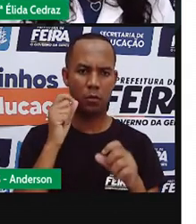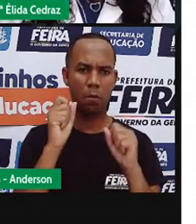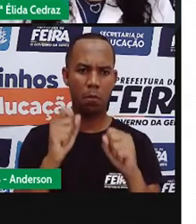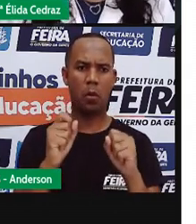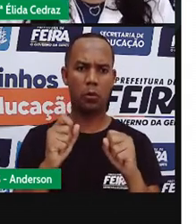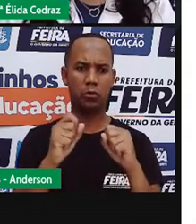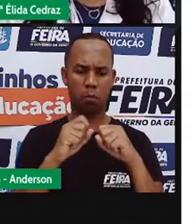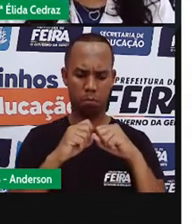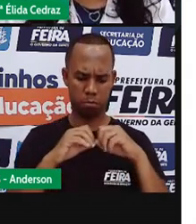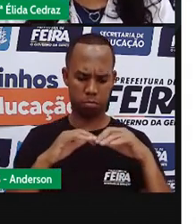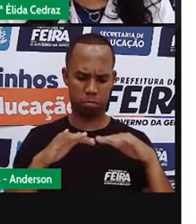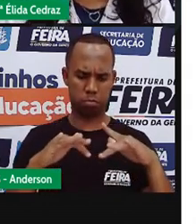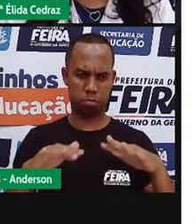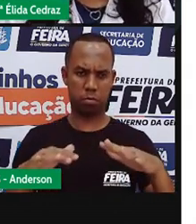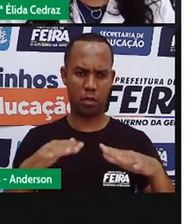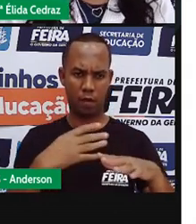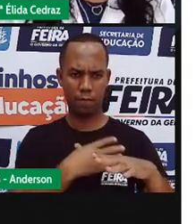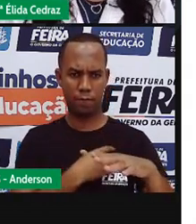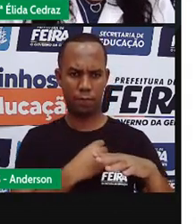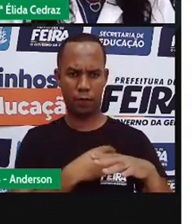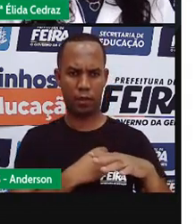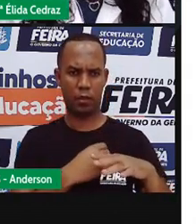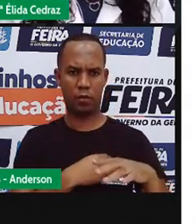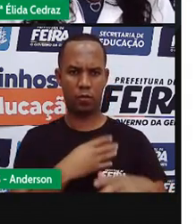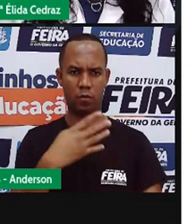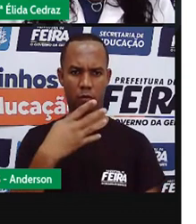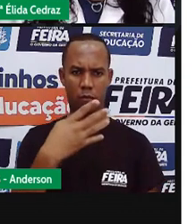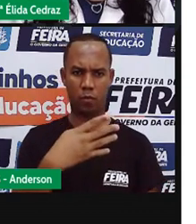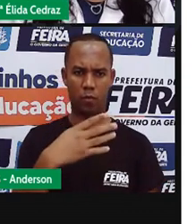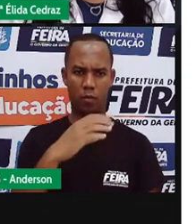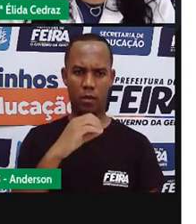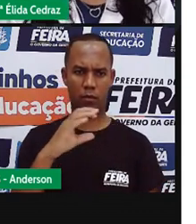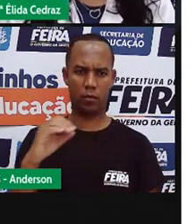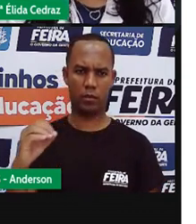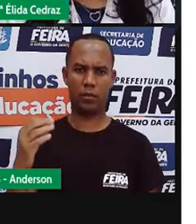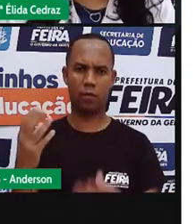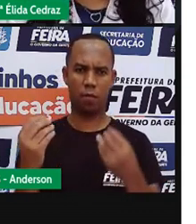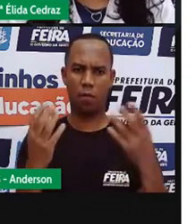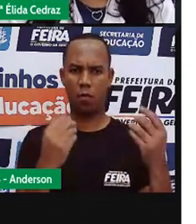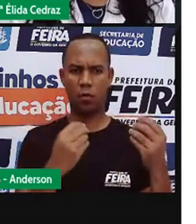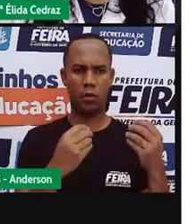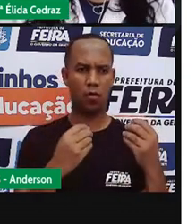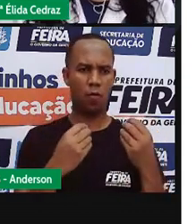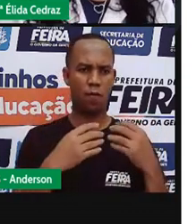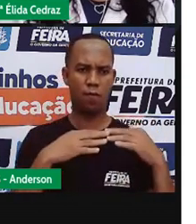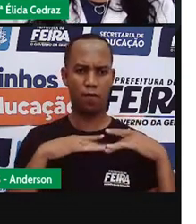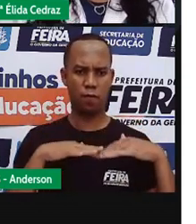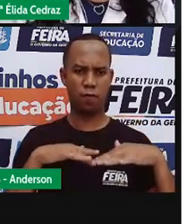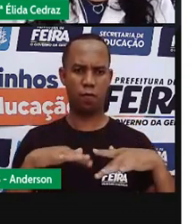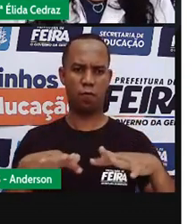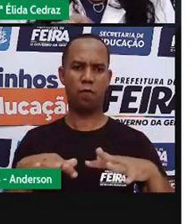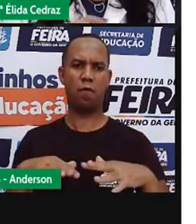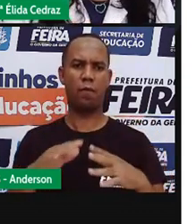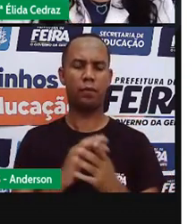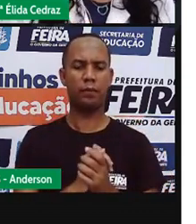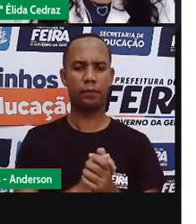colônia de quase 400, gerando rapidamente dezenas de milhares.